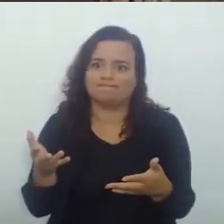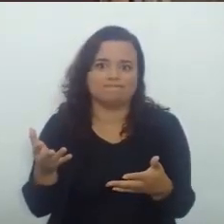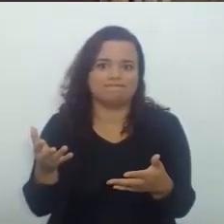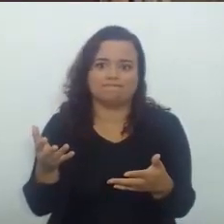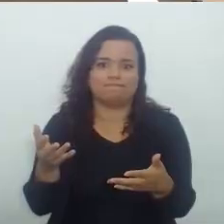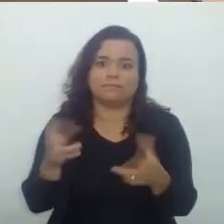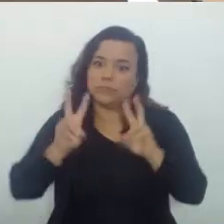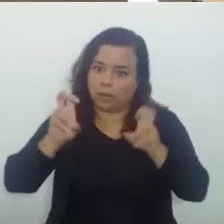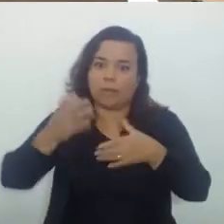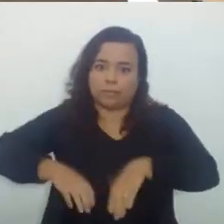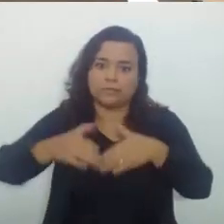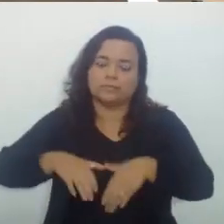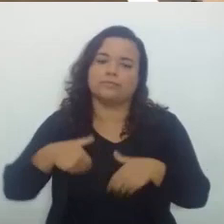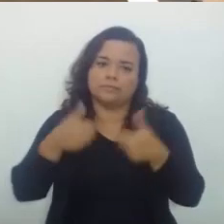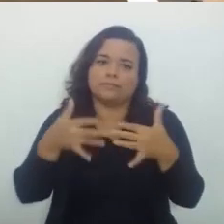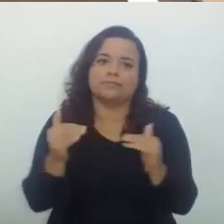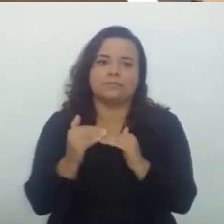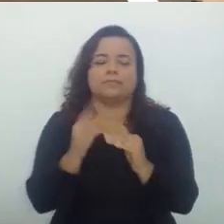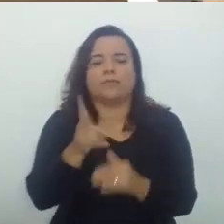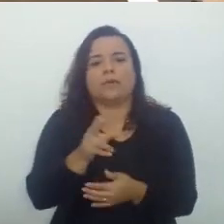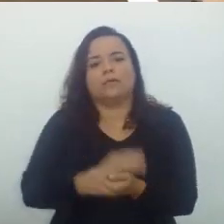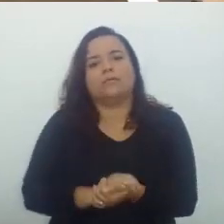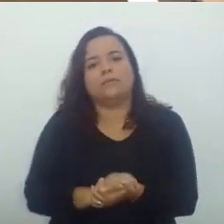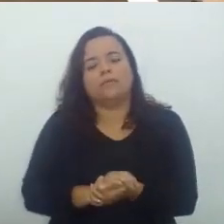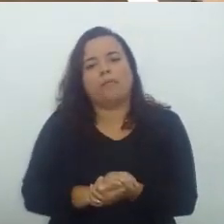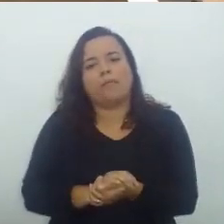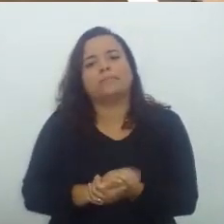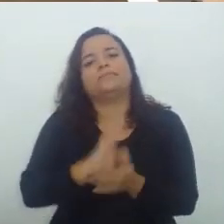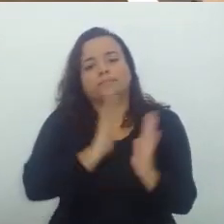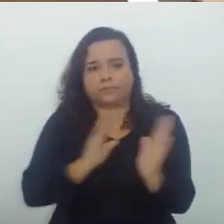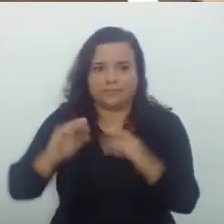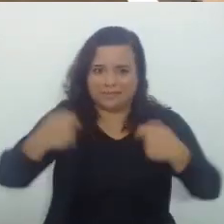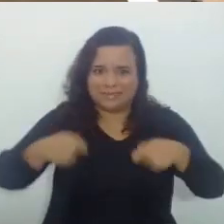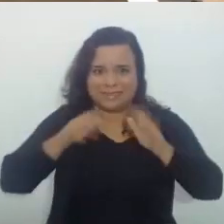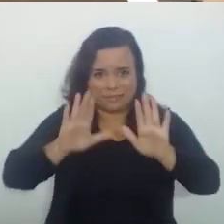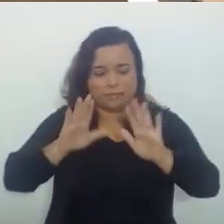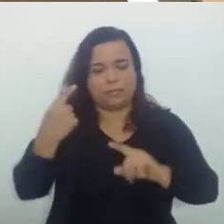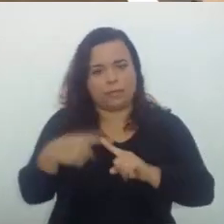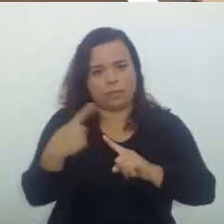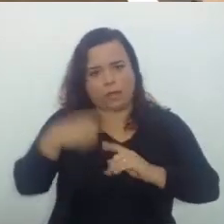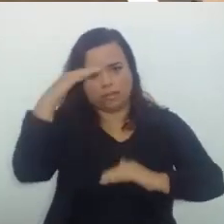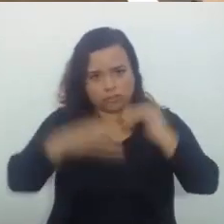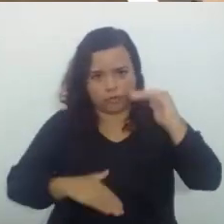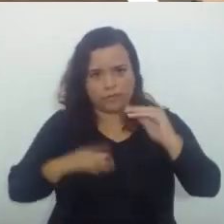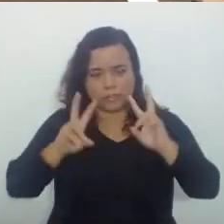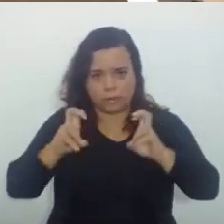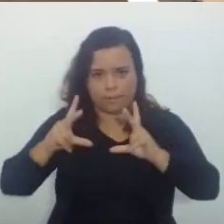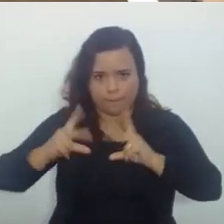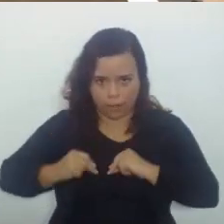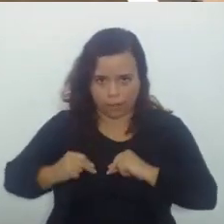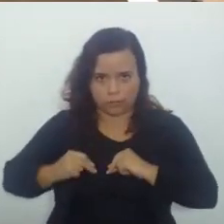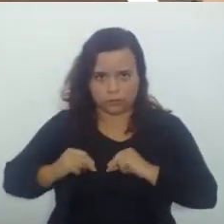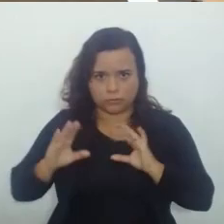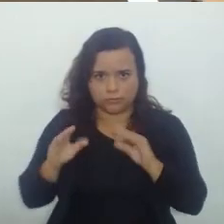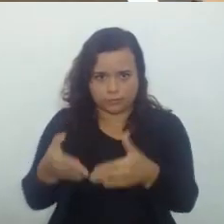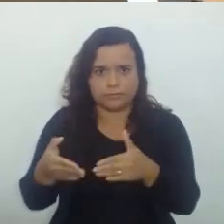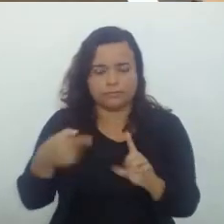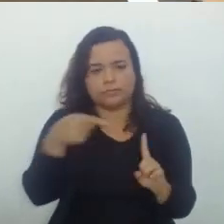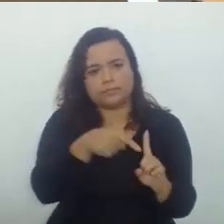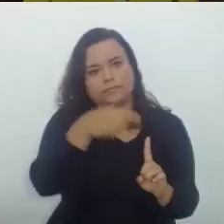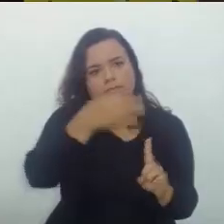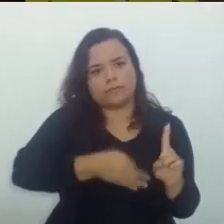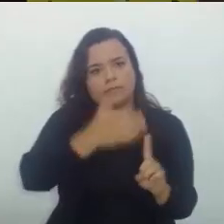público Vamos só ordenar Aqui o julgamento Porque a divergência Quanto ao médico Exclusivamente A desembargadora